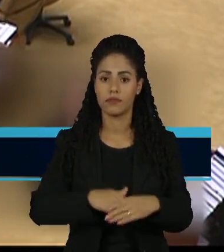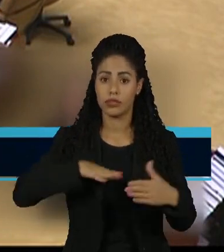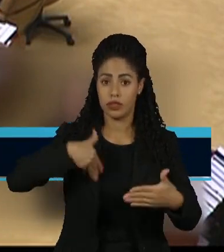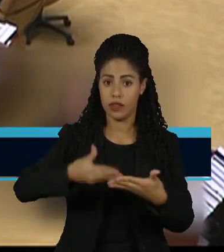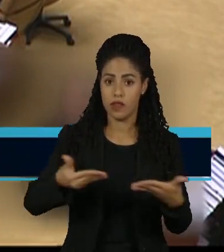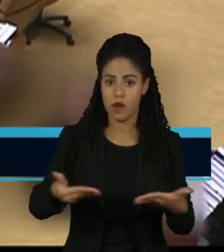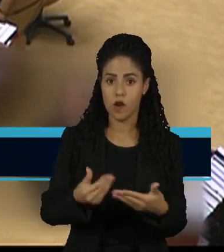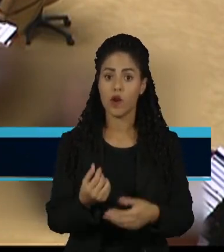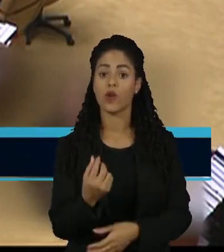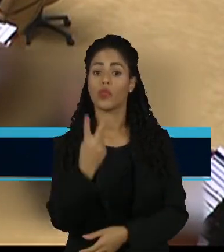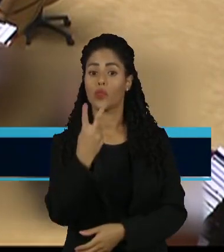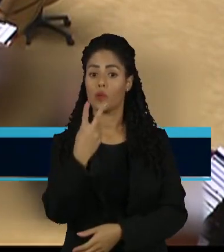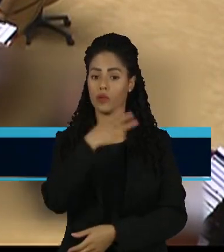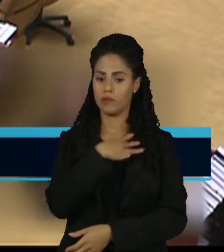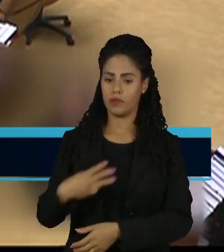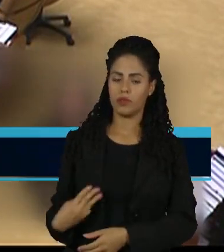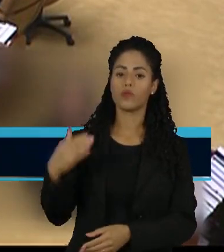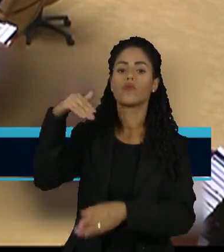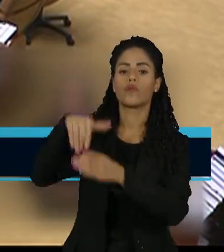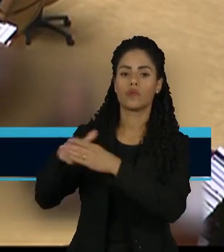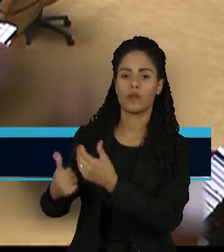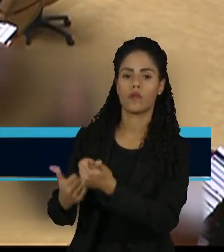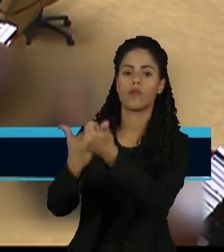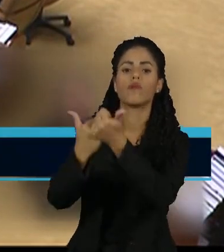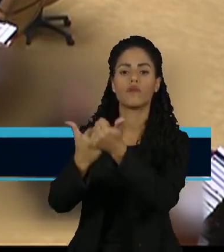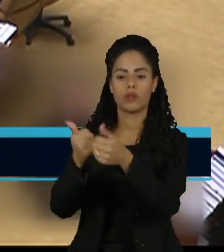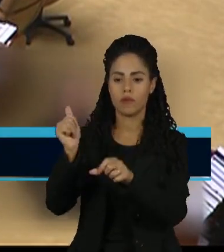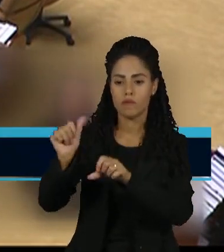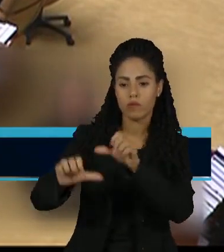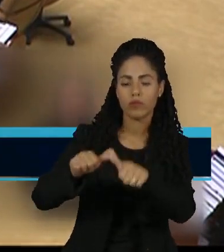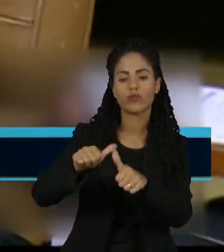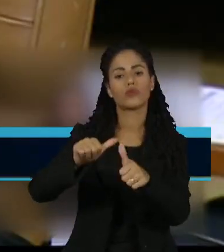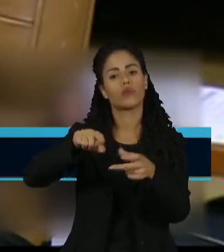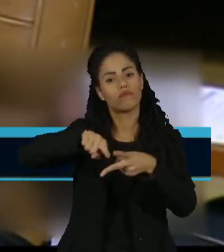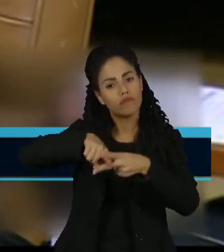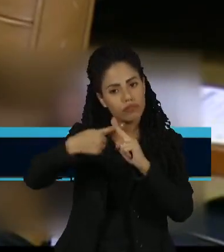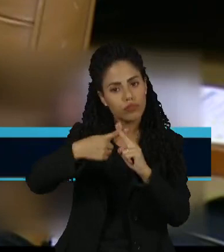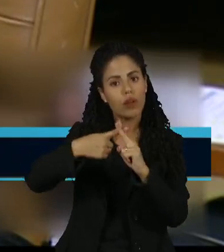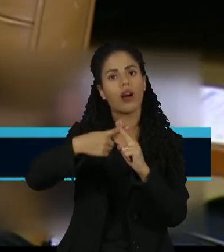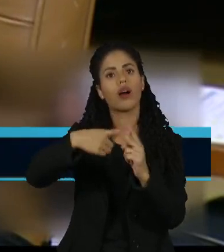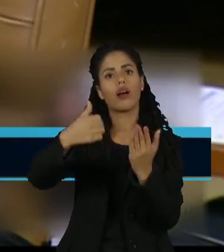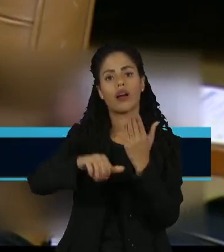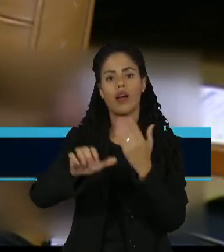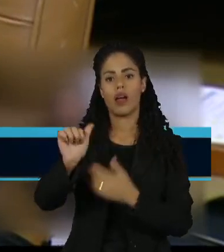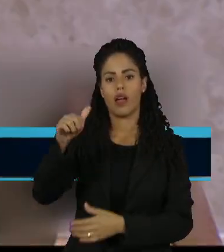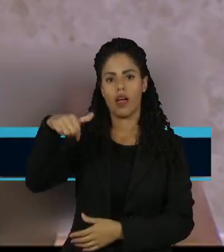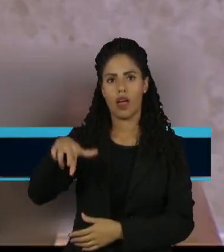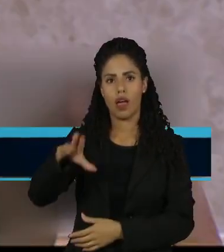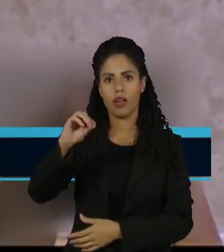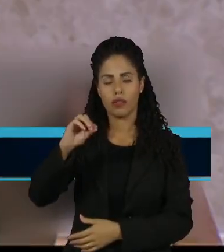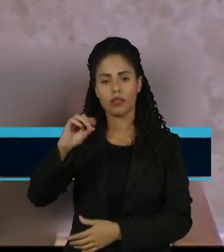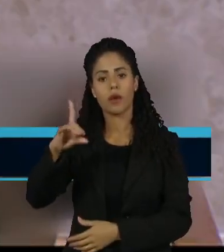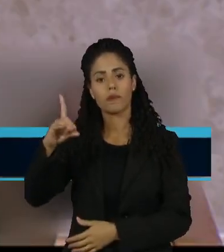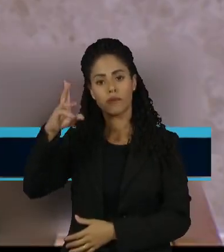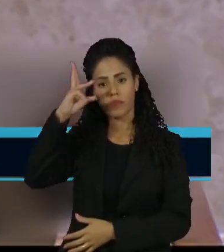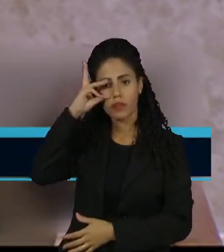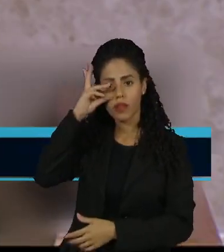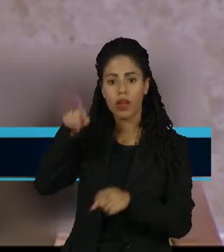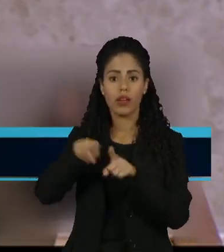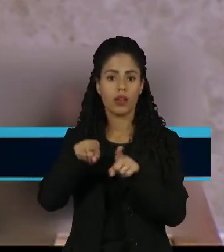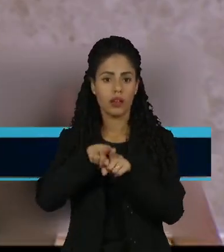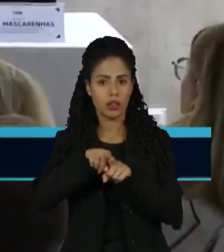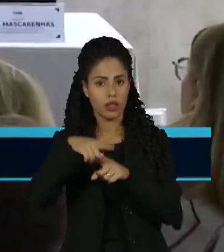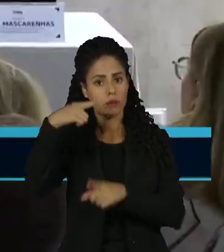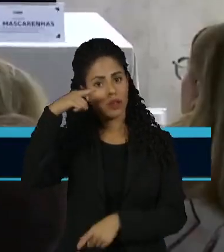dois ministros votaram favoravelmente a mudança do fator de correção do fundo, André Mendonça e Luiz Roberto Barroso,